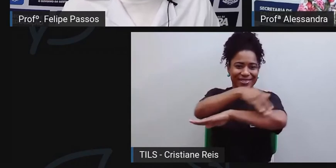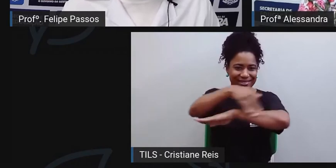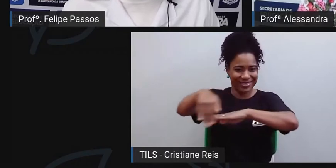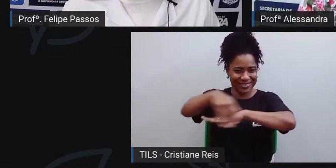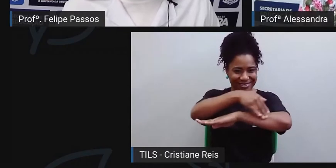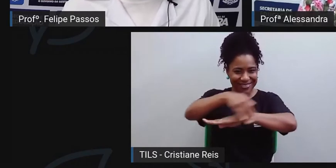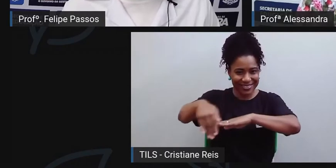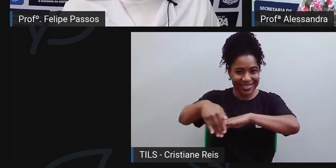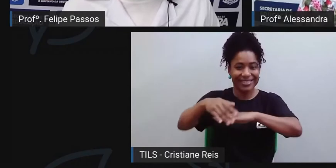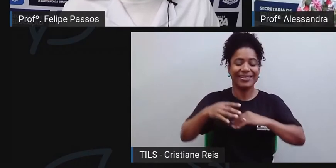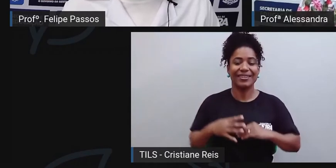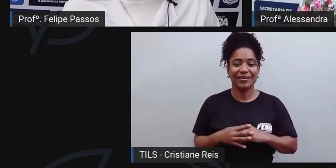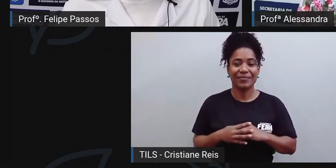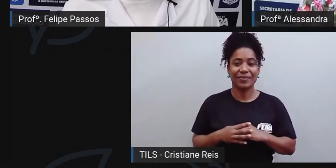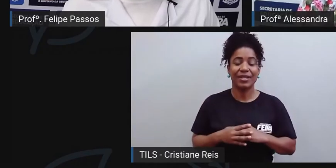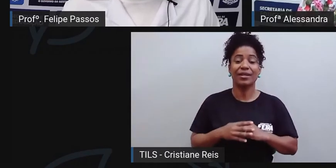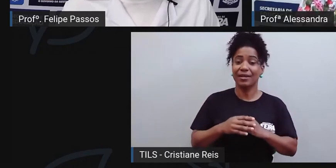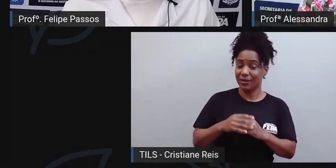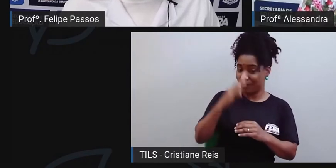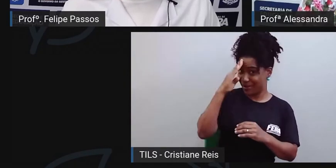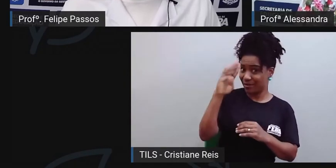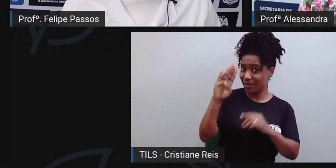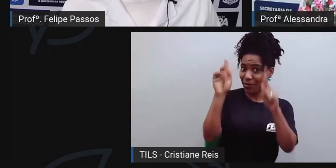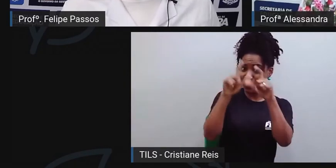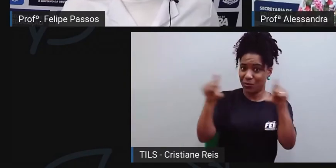é justamente a Feira Livre.